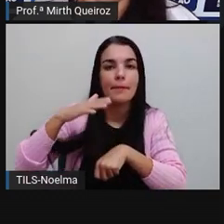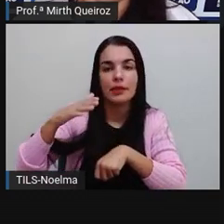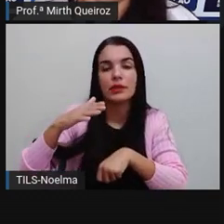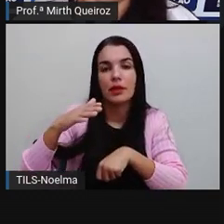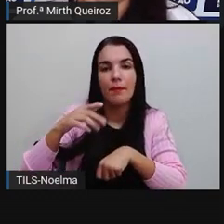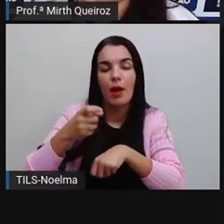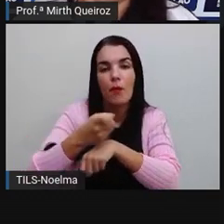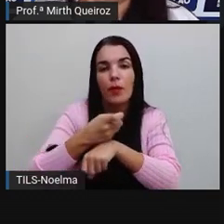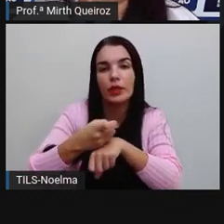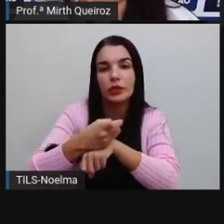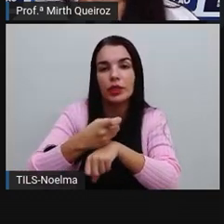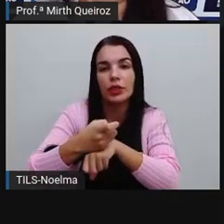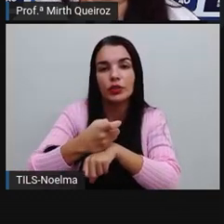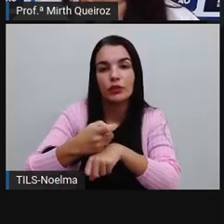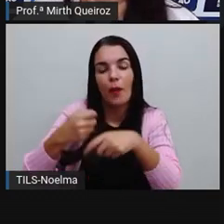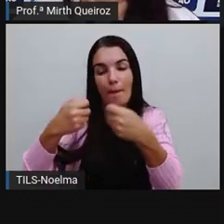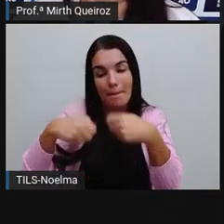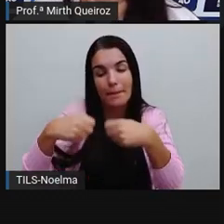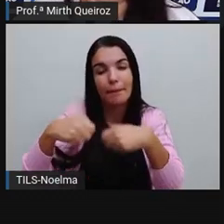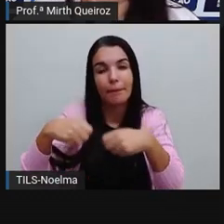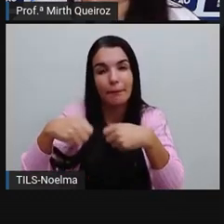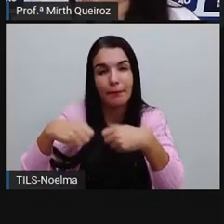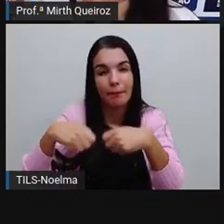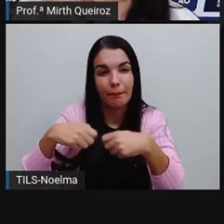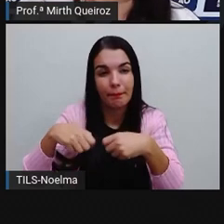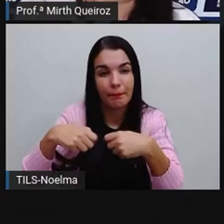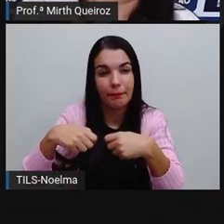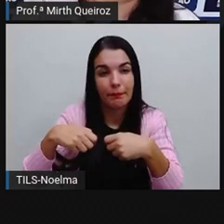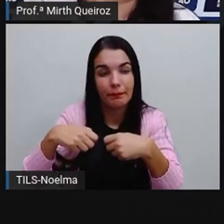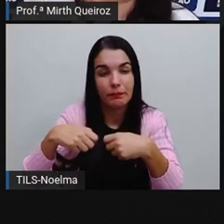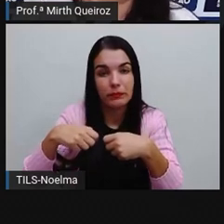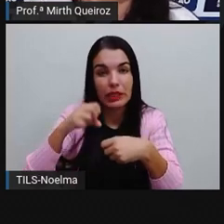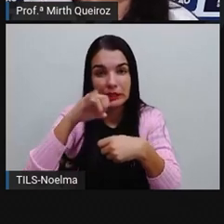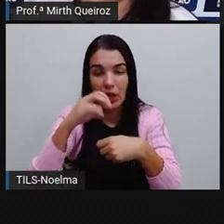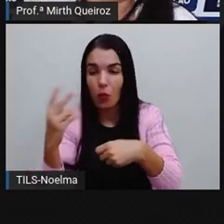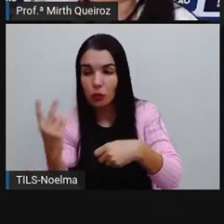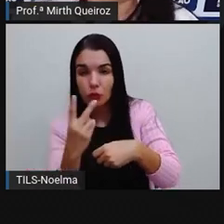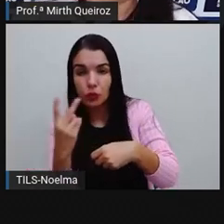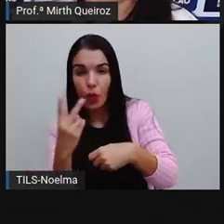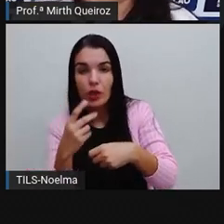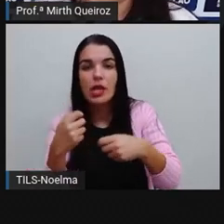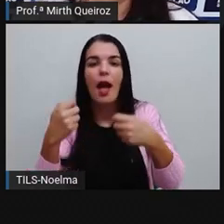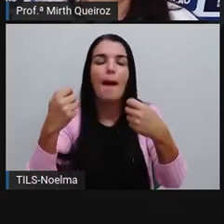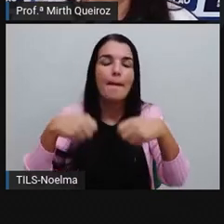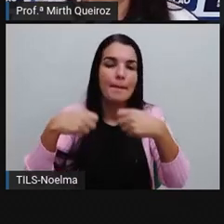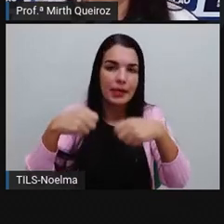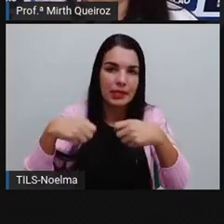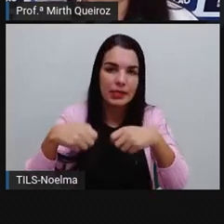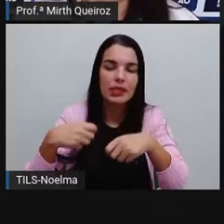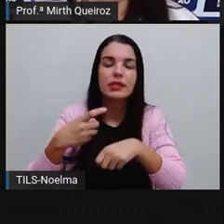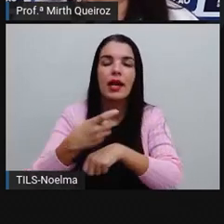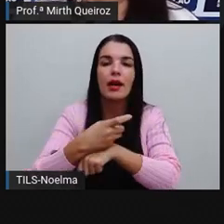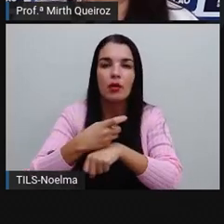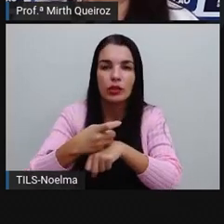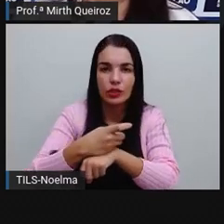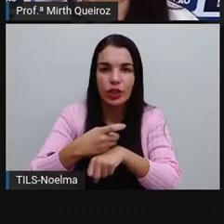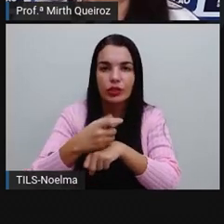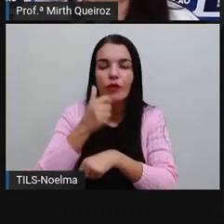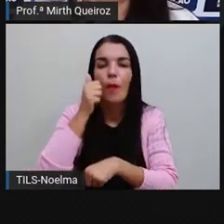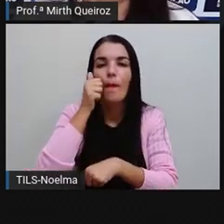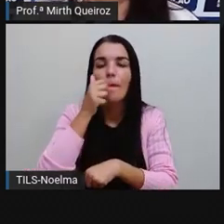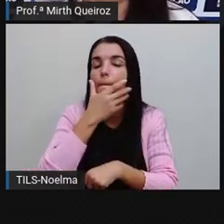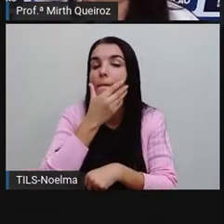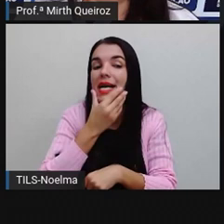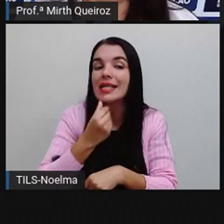adjetivo, esse adjetivo estivesse referindo aos dois, ele deve vir no masculino, certo?